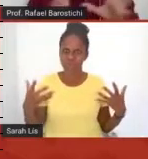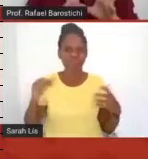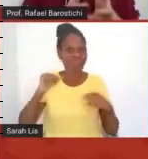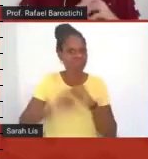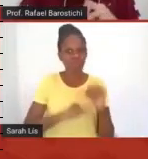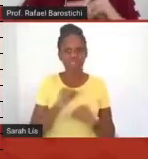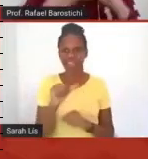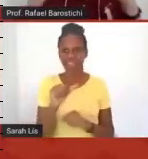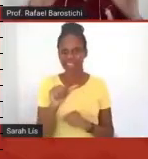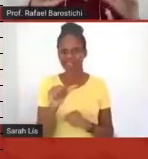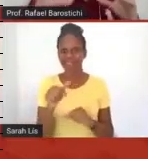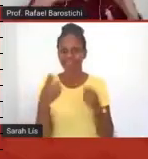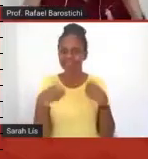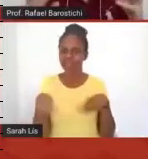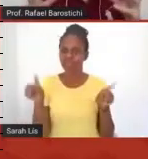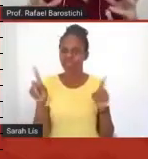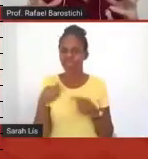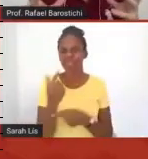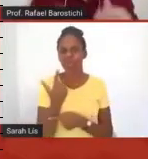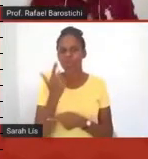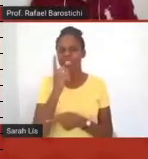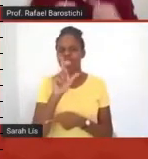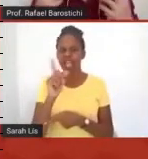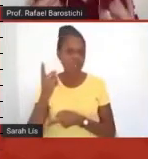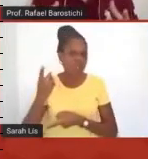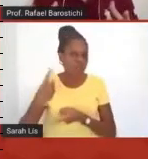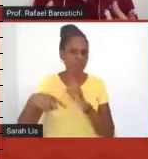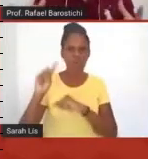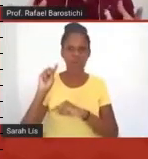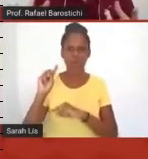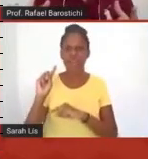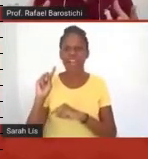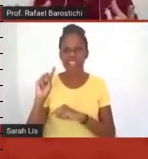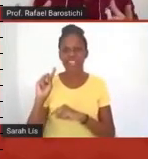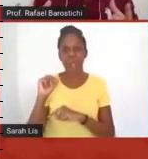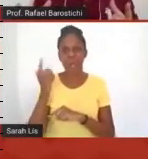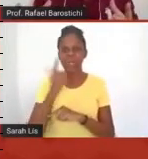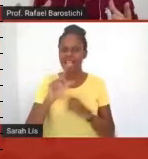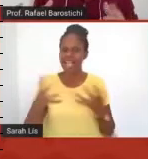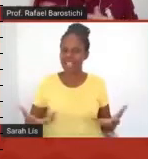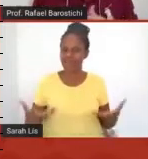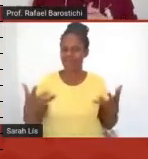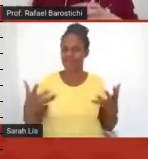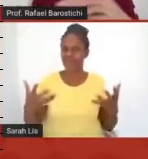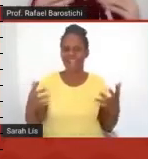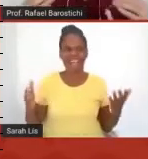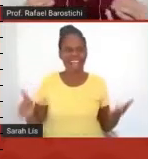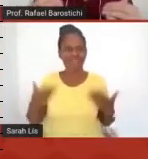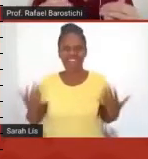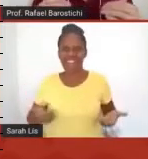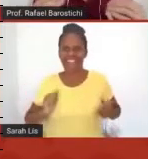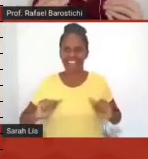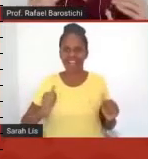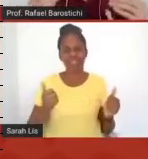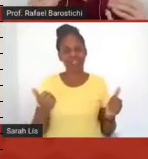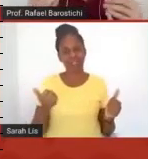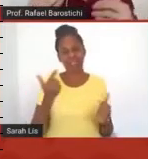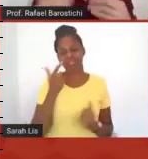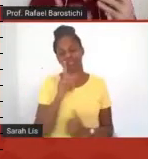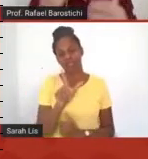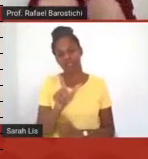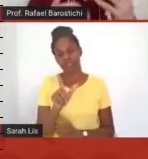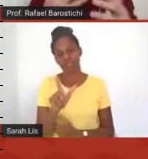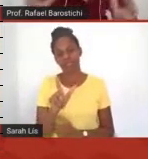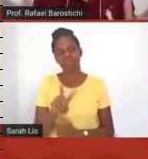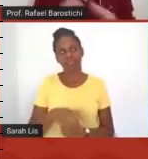simplesmente dar um up, uma injeção de ânimos que realmente, assim,